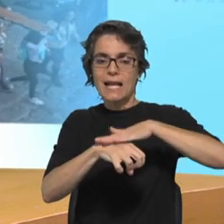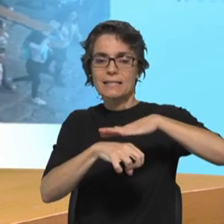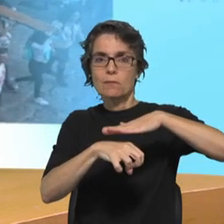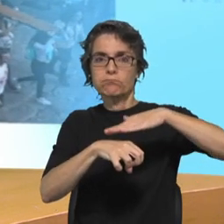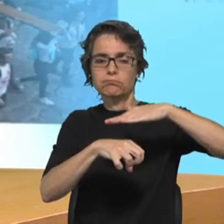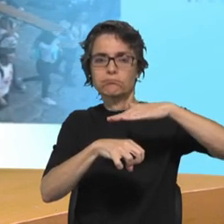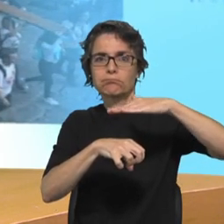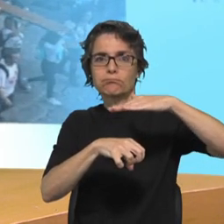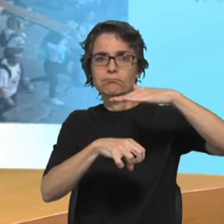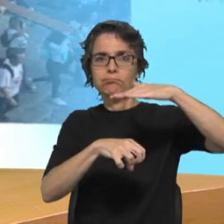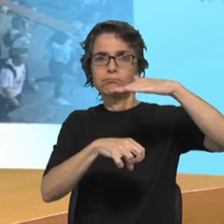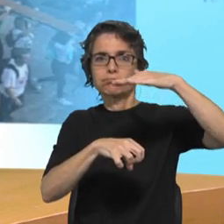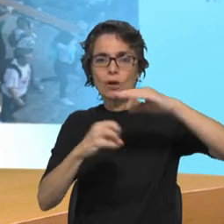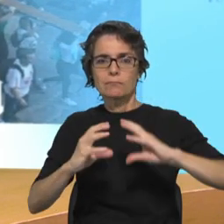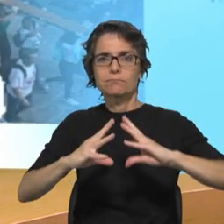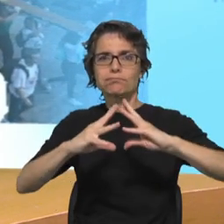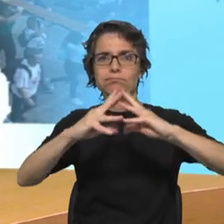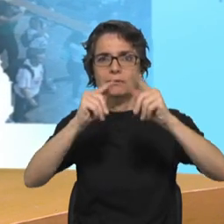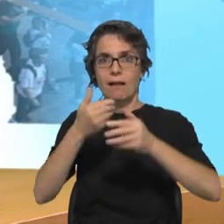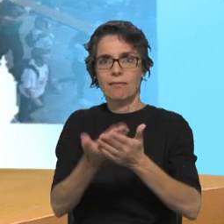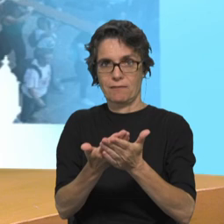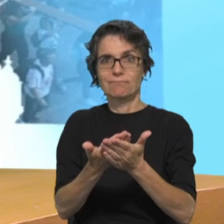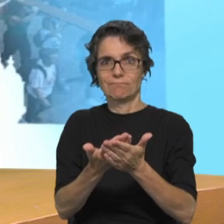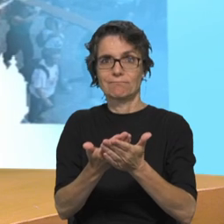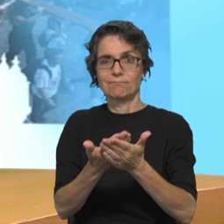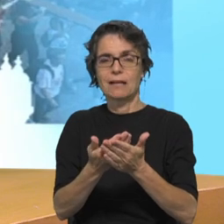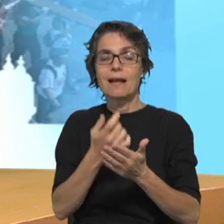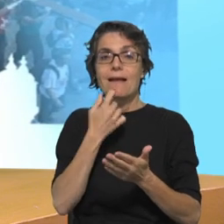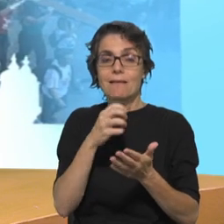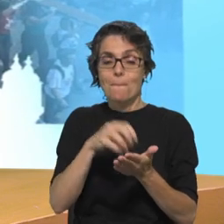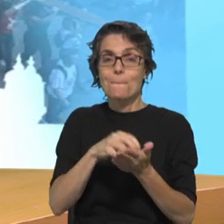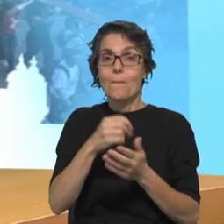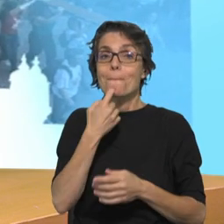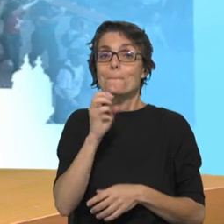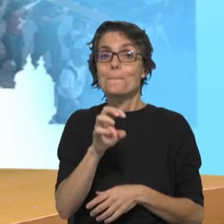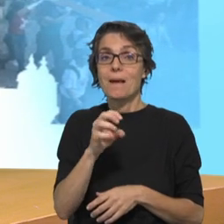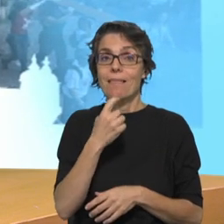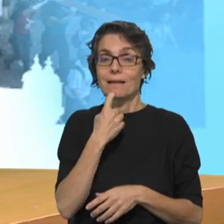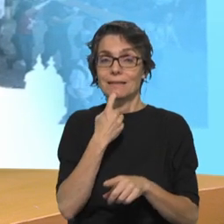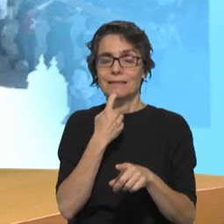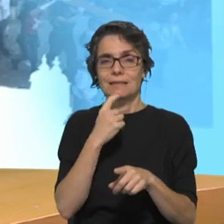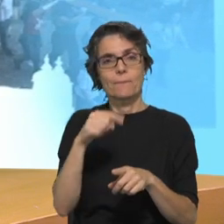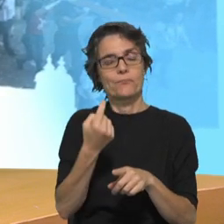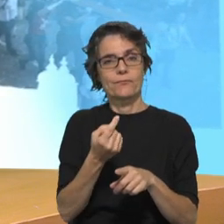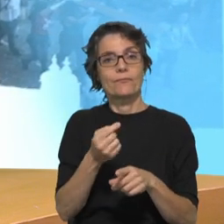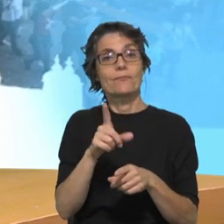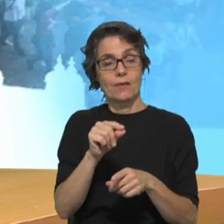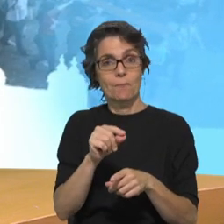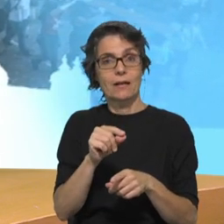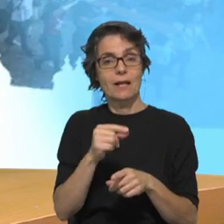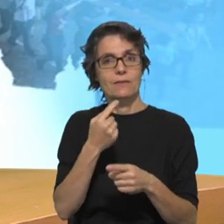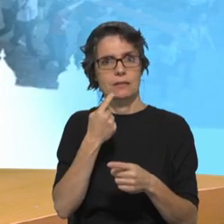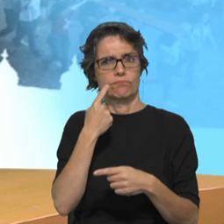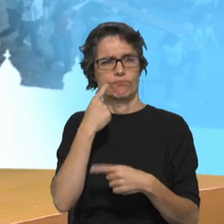porque também na linguagem bíblica, a pedra de fundação é uma pedra de tropeço, é uma pedra de escândalo.